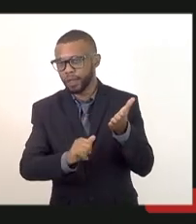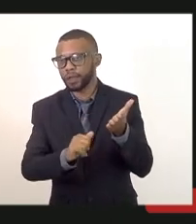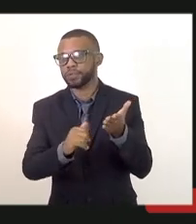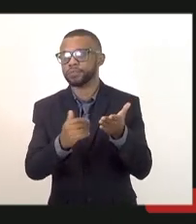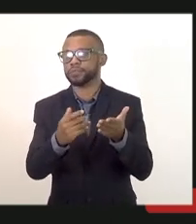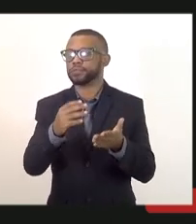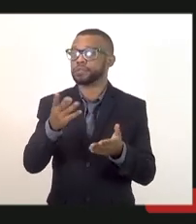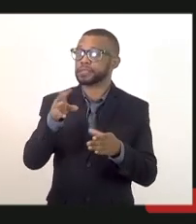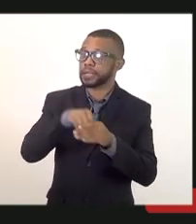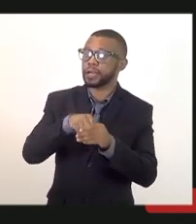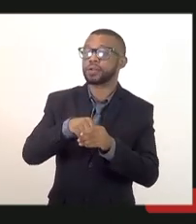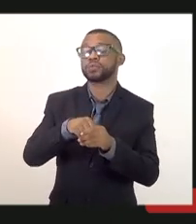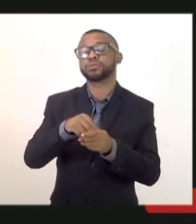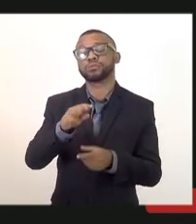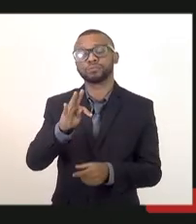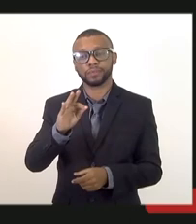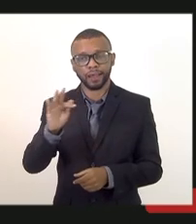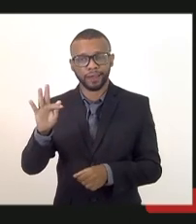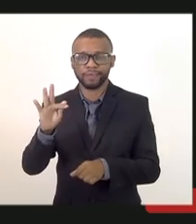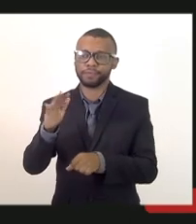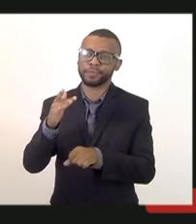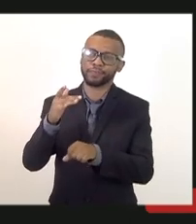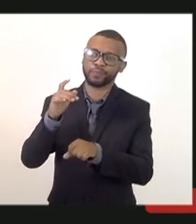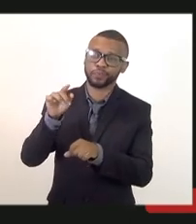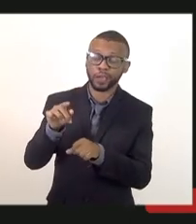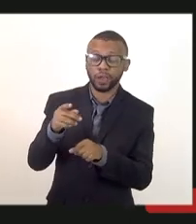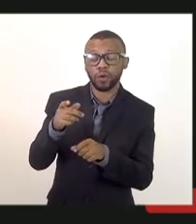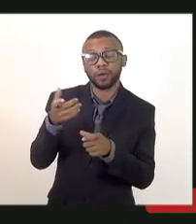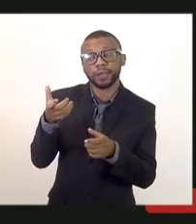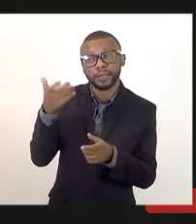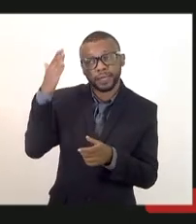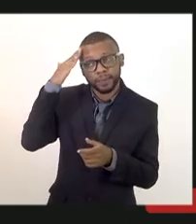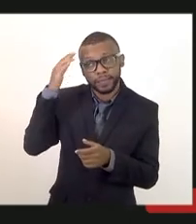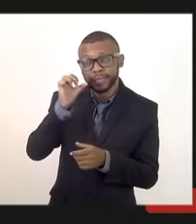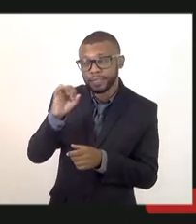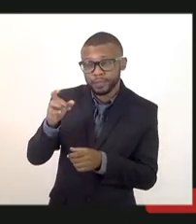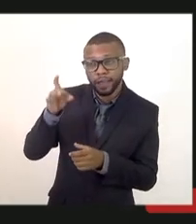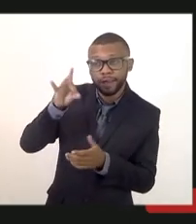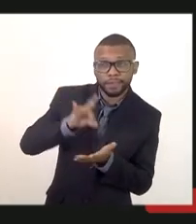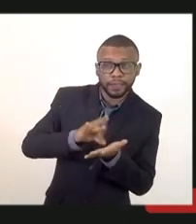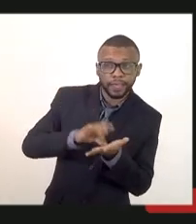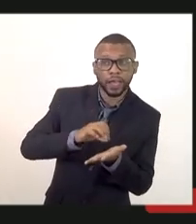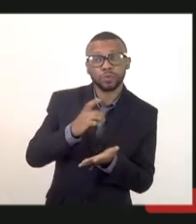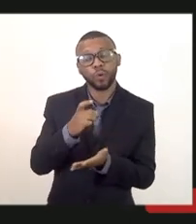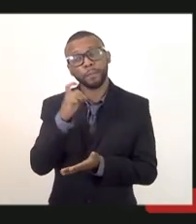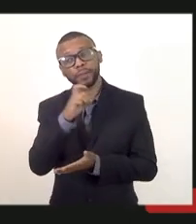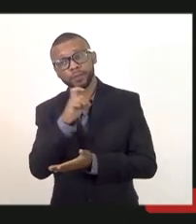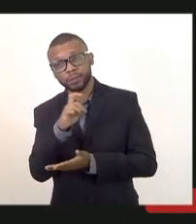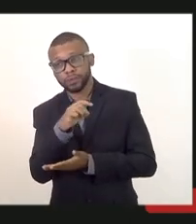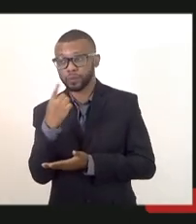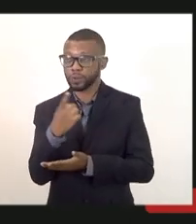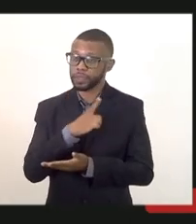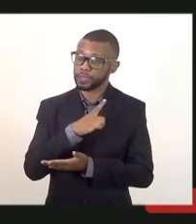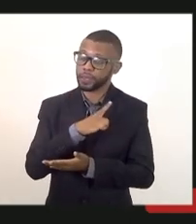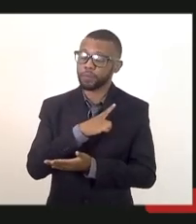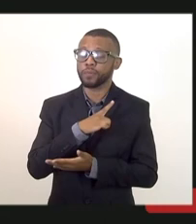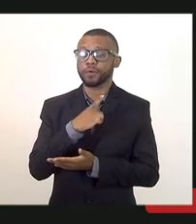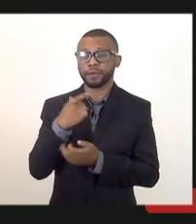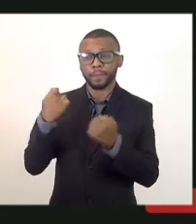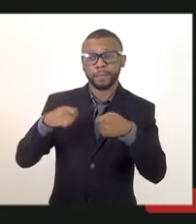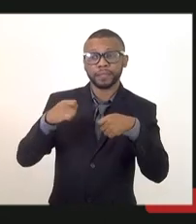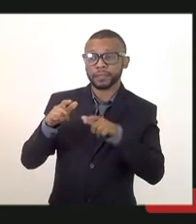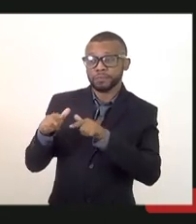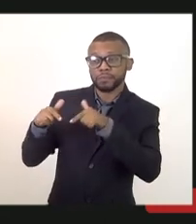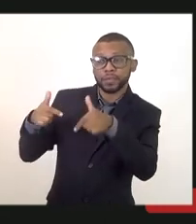TAF aí eu gostaria de saber se isso procede caso tenhamos que fazer essa etapa que nós já vencemos porque